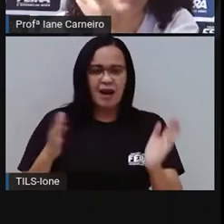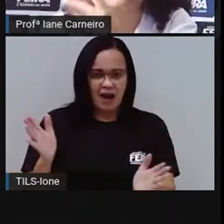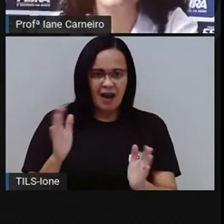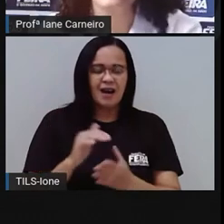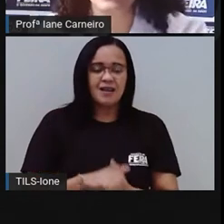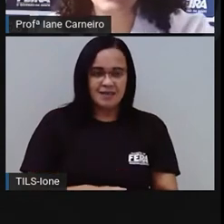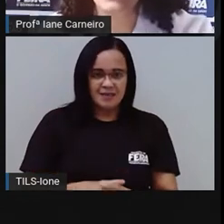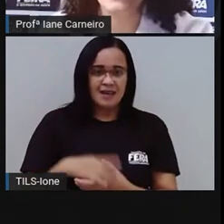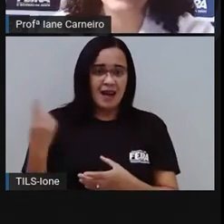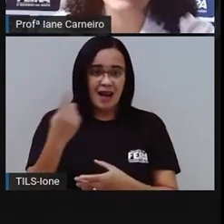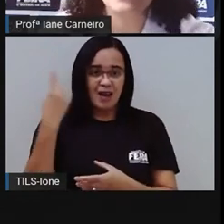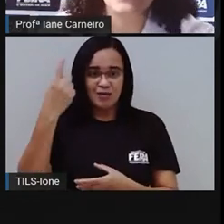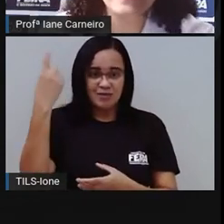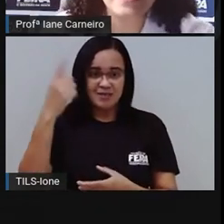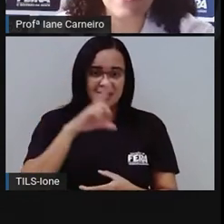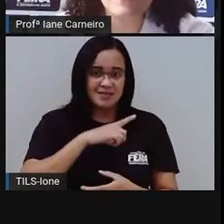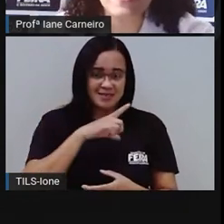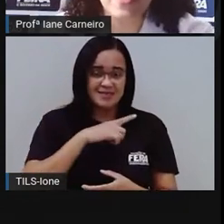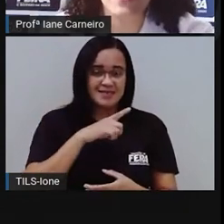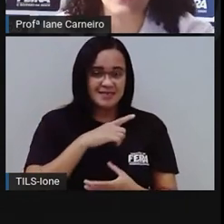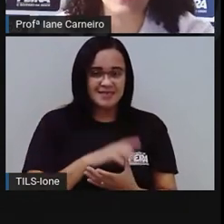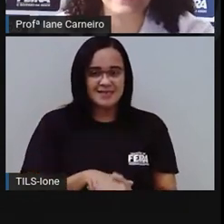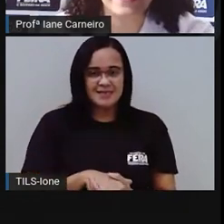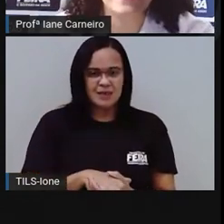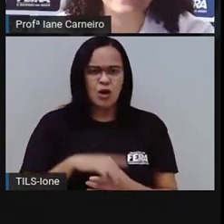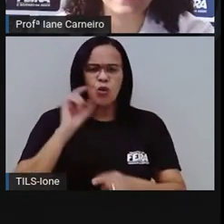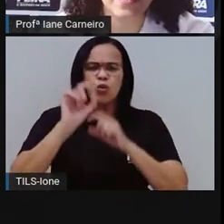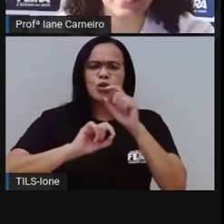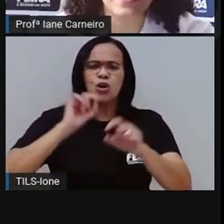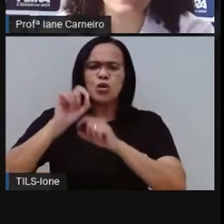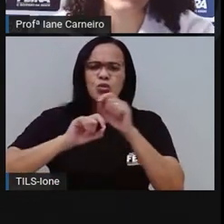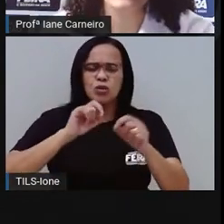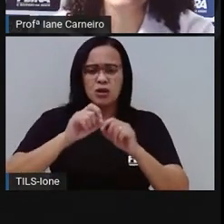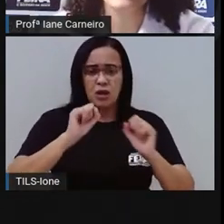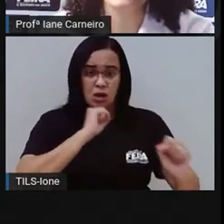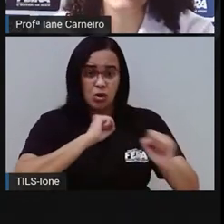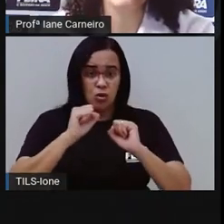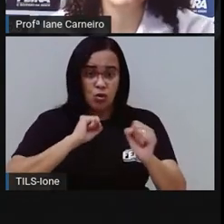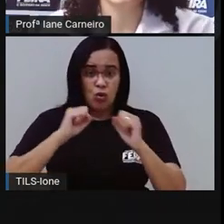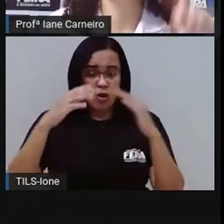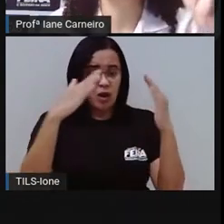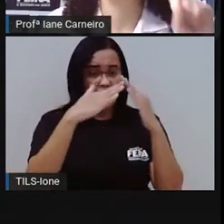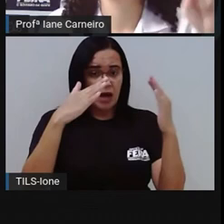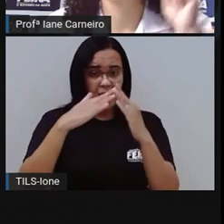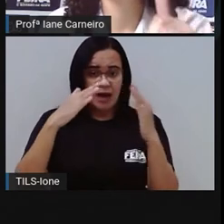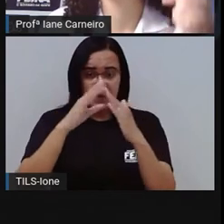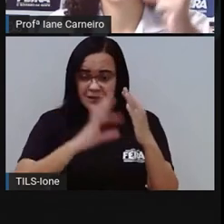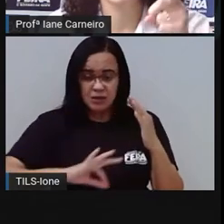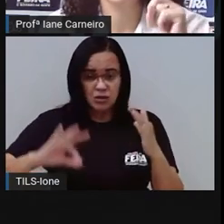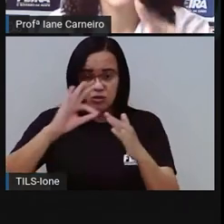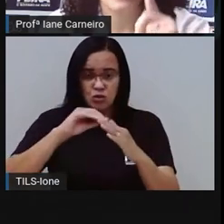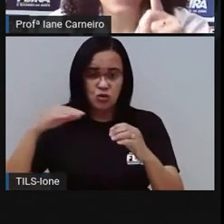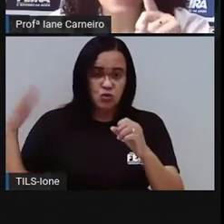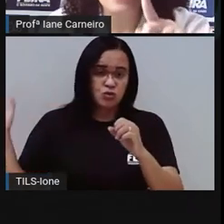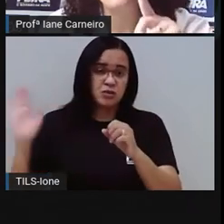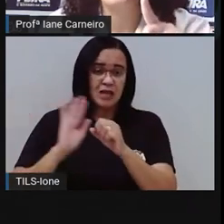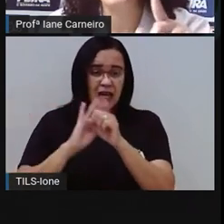o que não lembrava. O próximo. O é o que é? Corre a casa inteira e se esconde atrás da porta. Esse é a